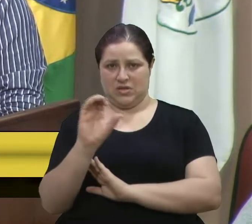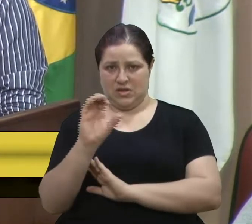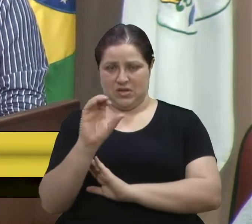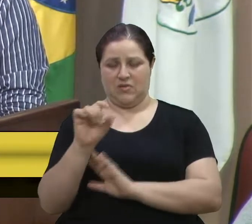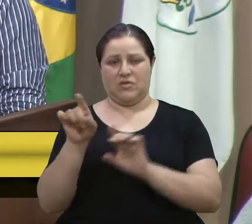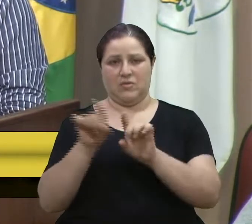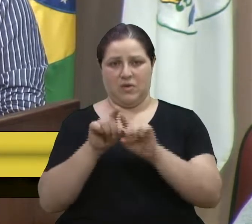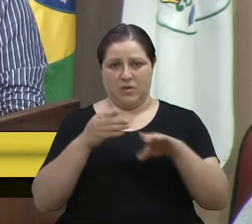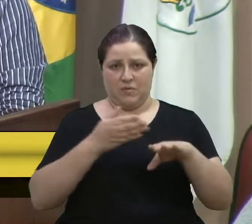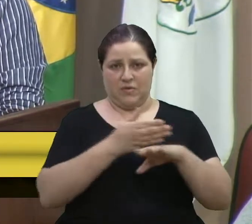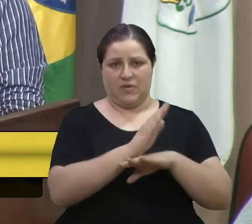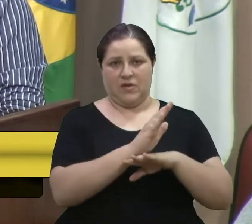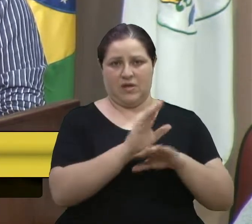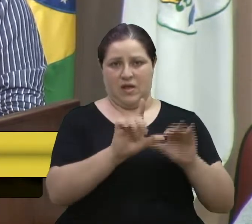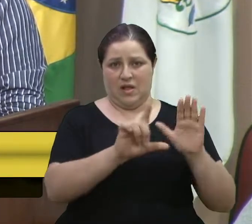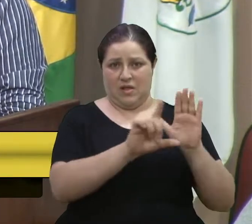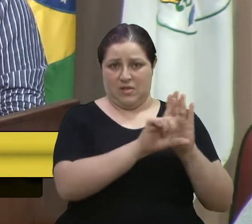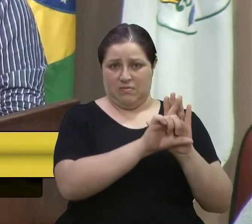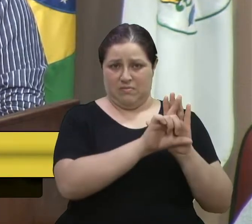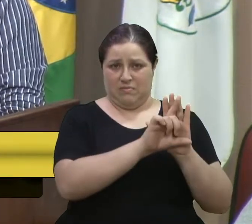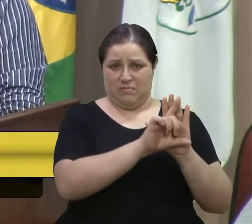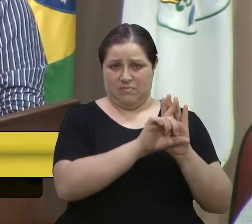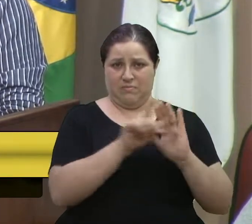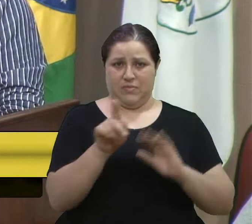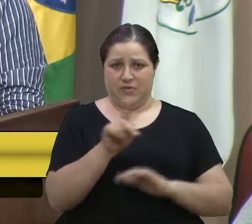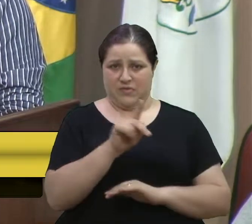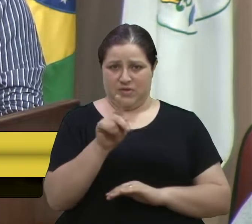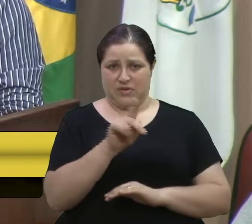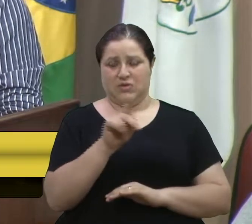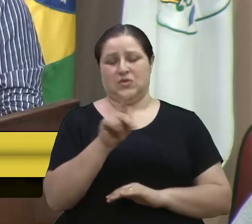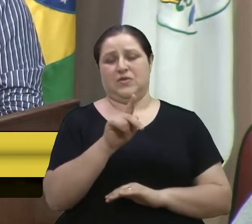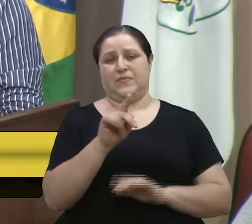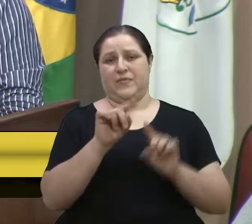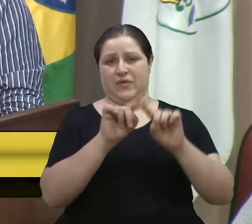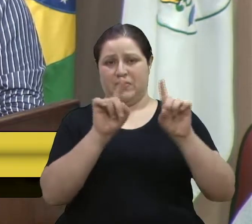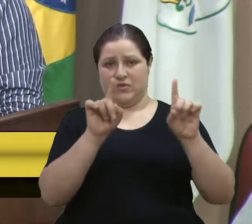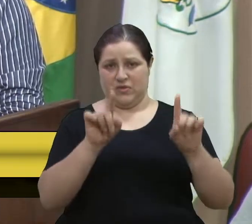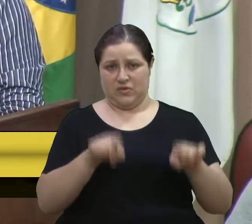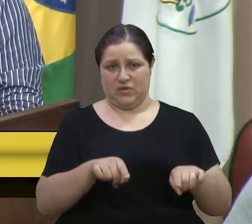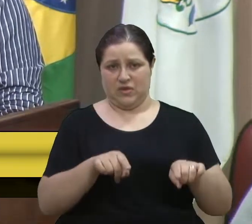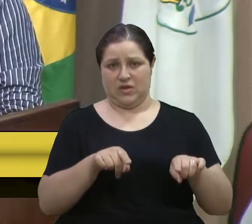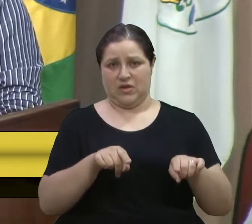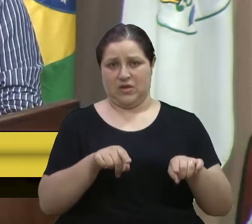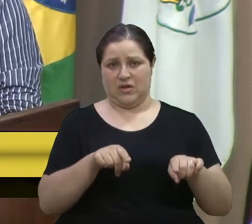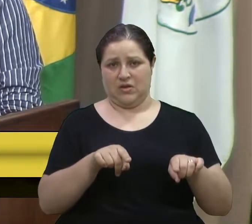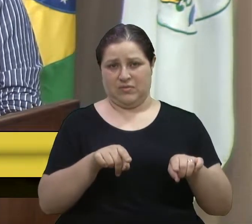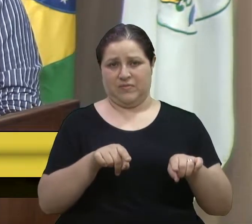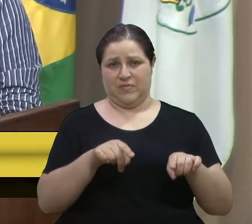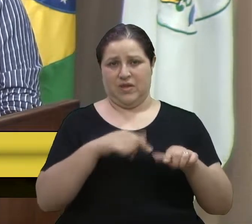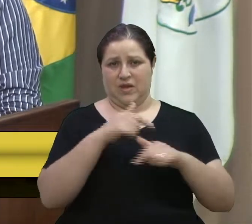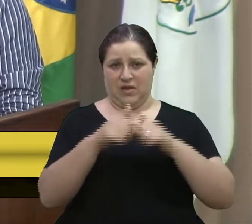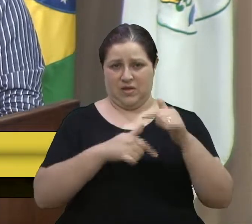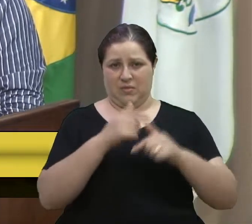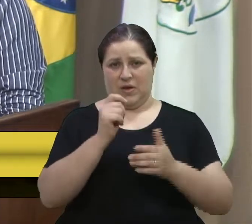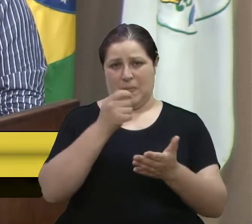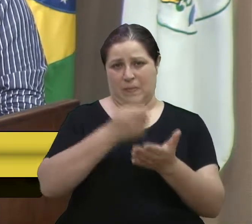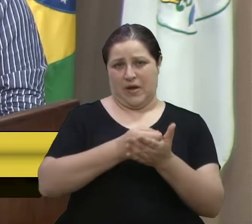revogação da lei que assegurava professores e funcionários colegial com 50%.